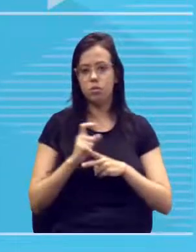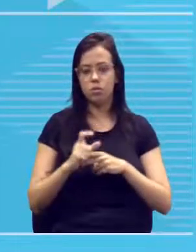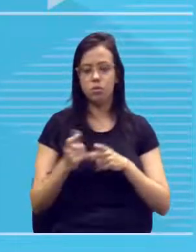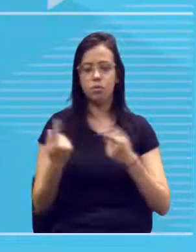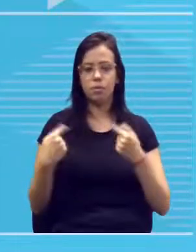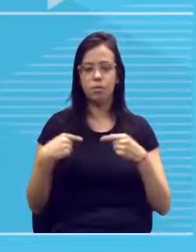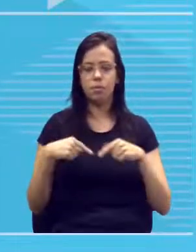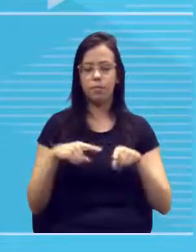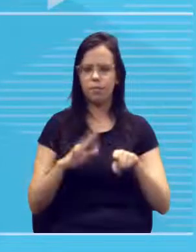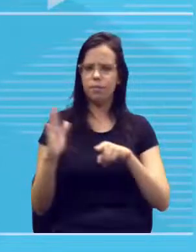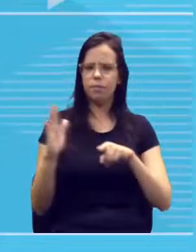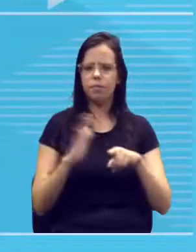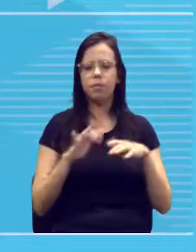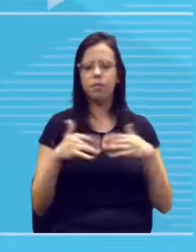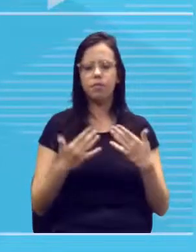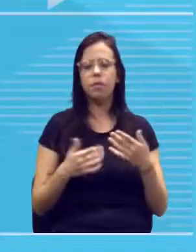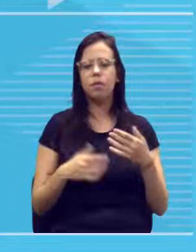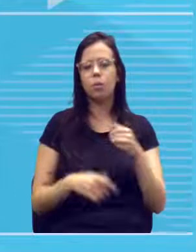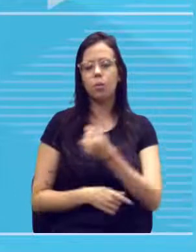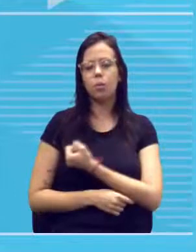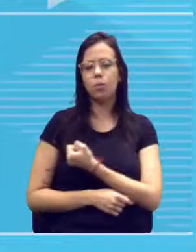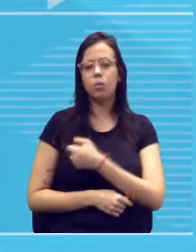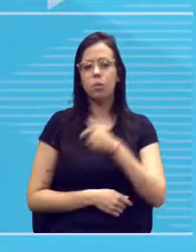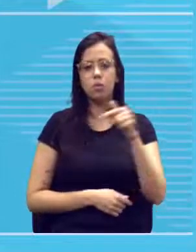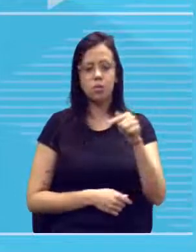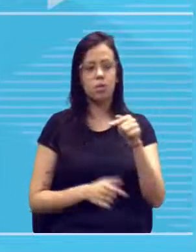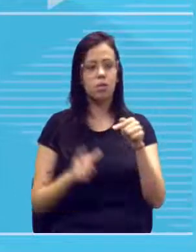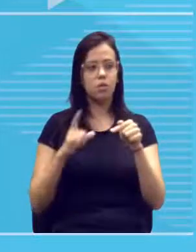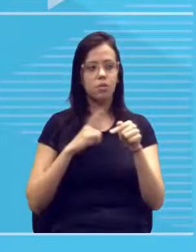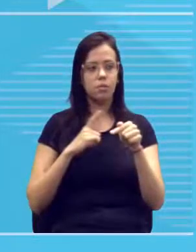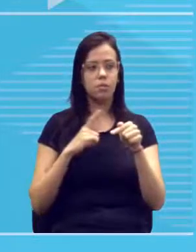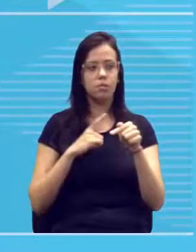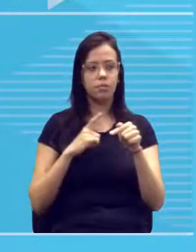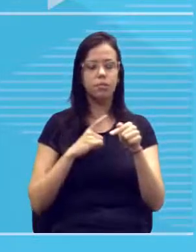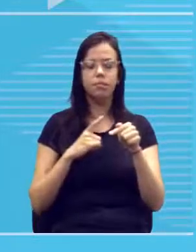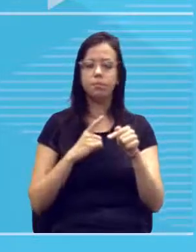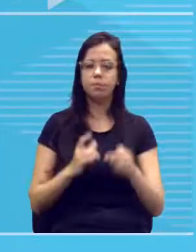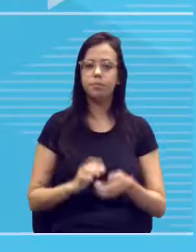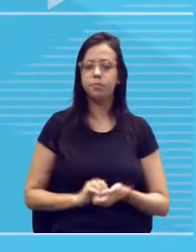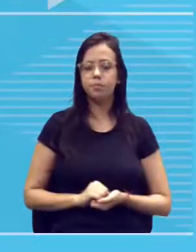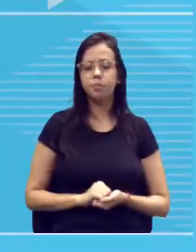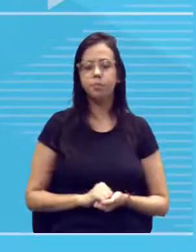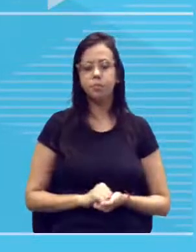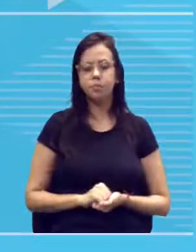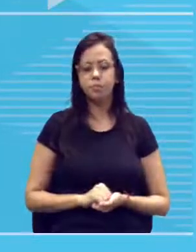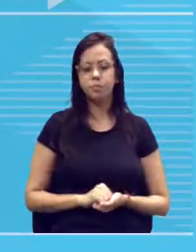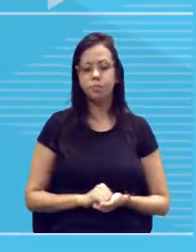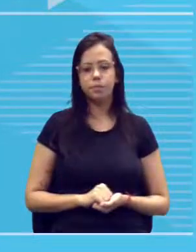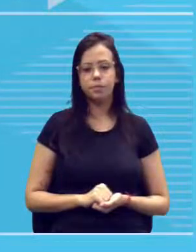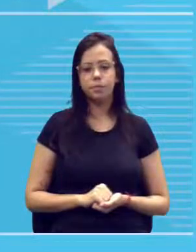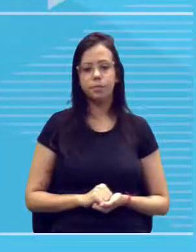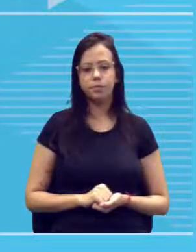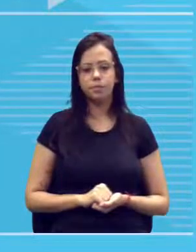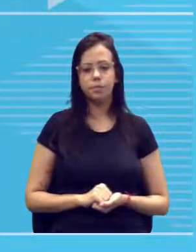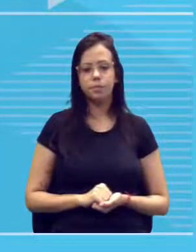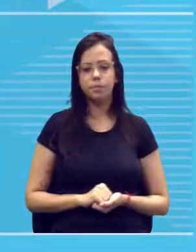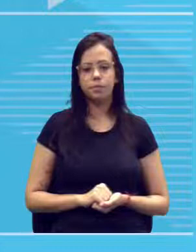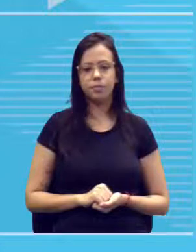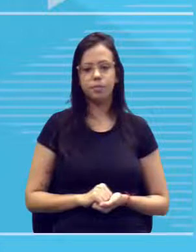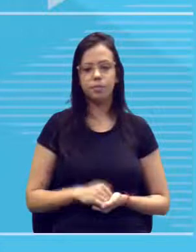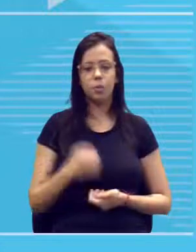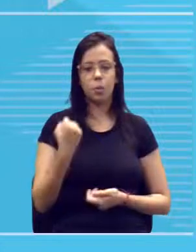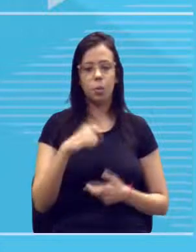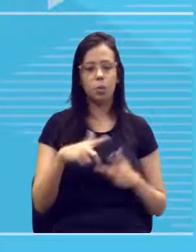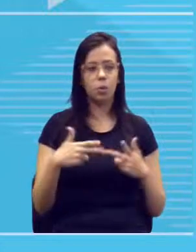o sete, eu consigo ter a manifestação. Tá? No oito, professor, de novo, a mesma história do três.